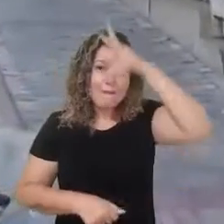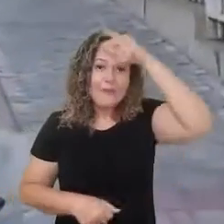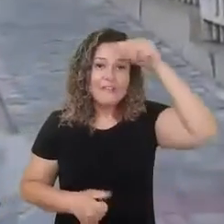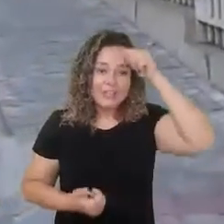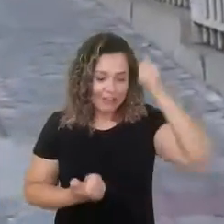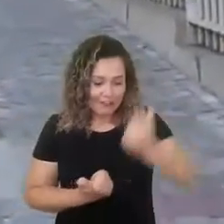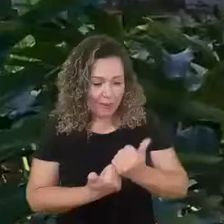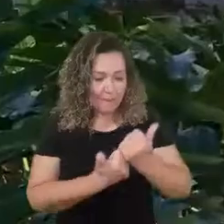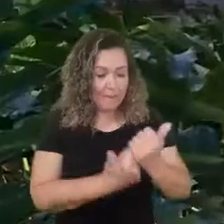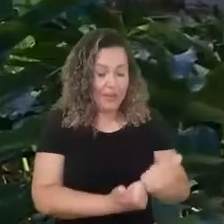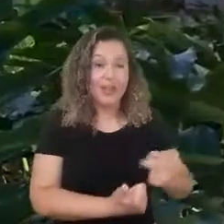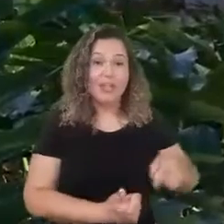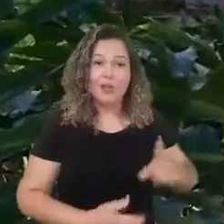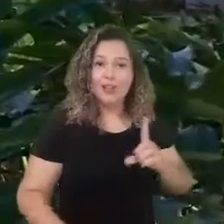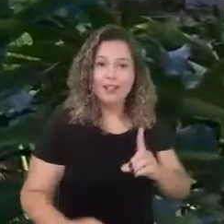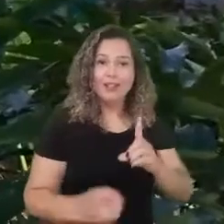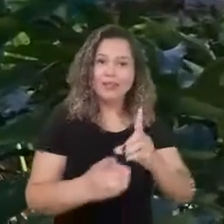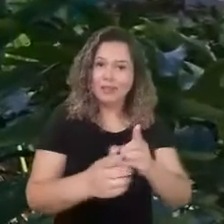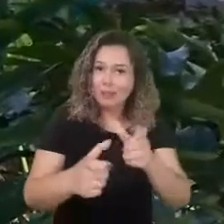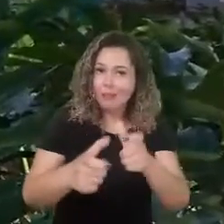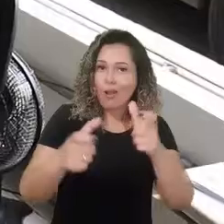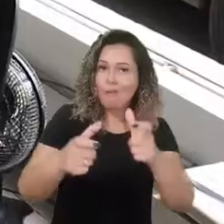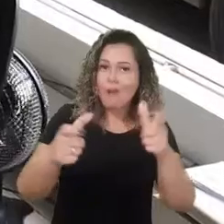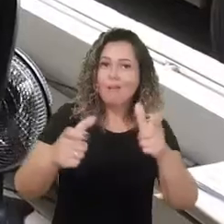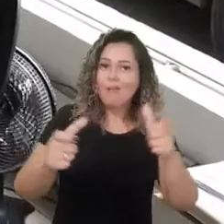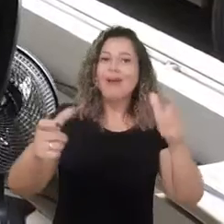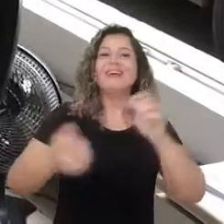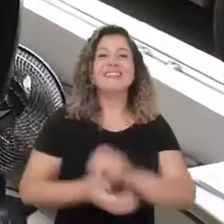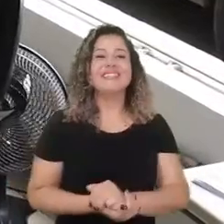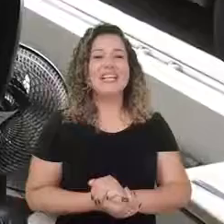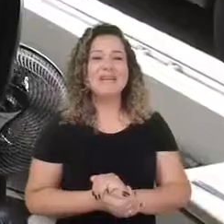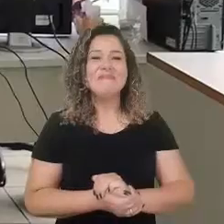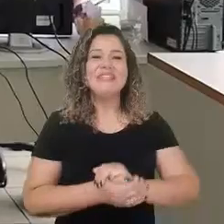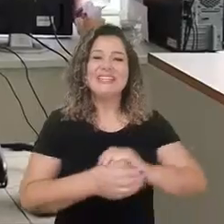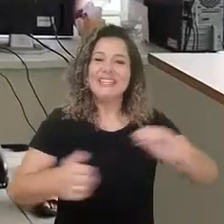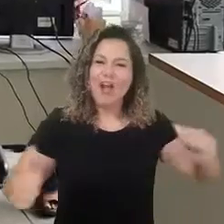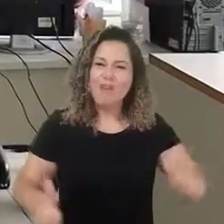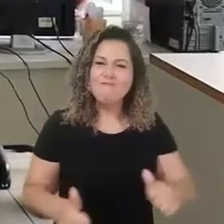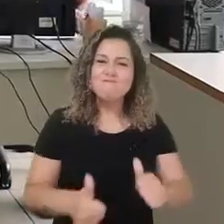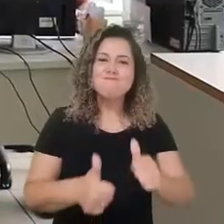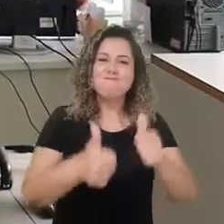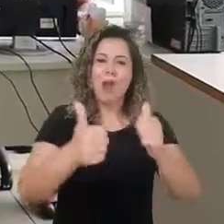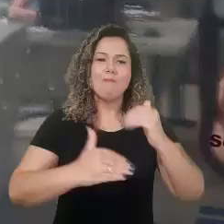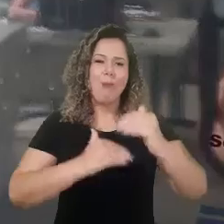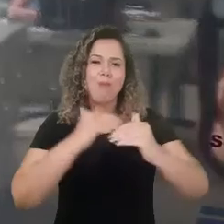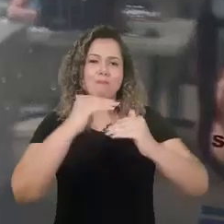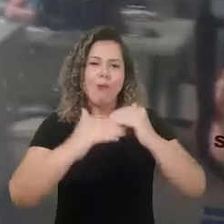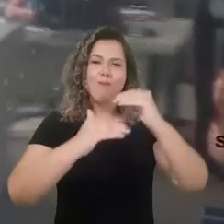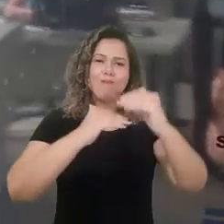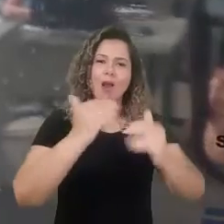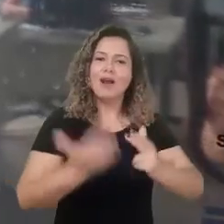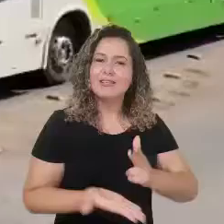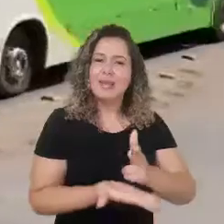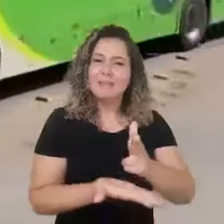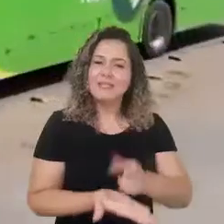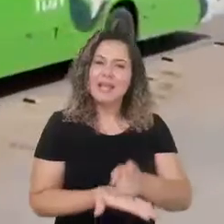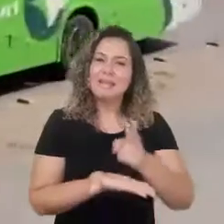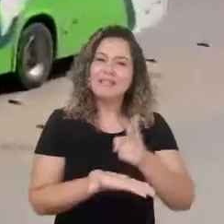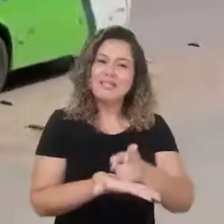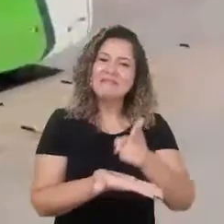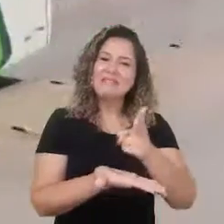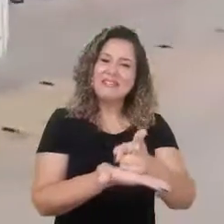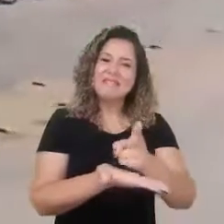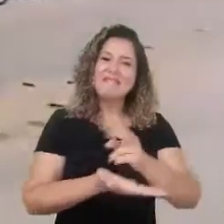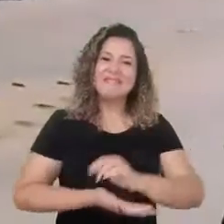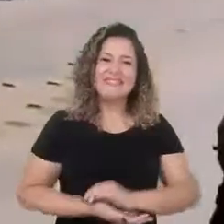Agora, o setor mantido pela prefeitura estende ainda mais seu atendimento para quem precisa. Gestão eficiente para